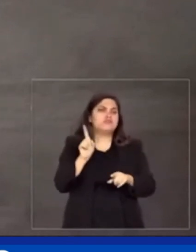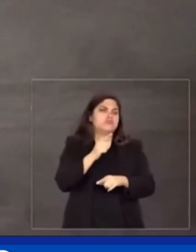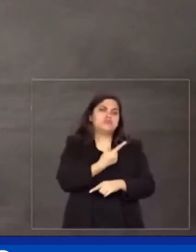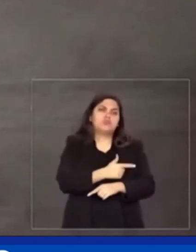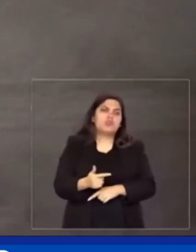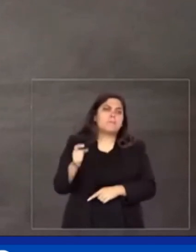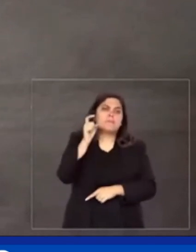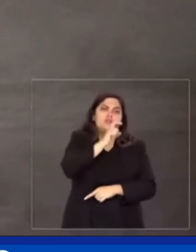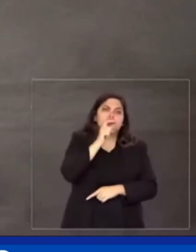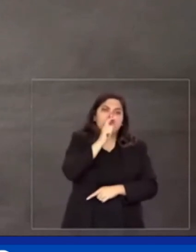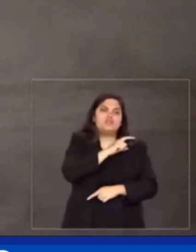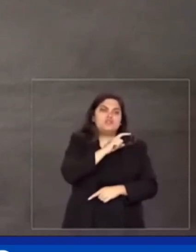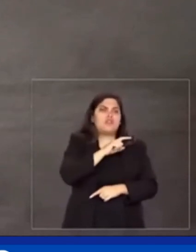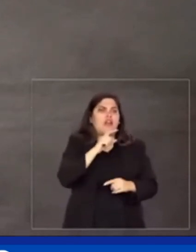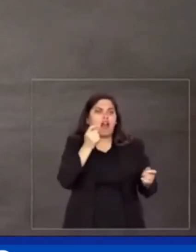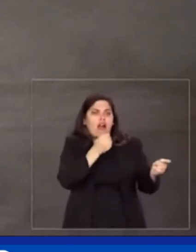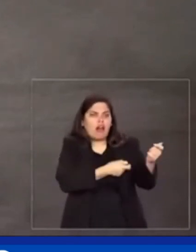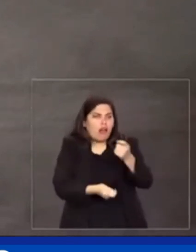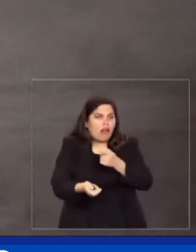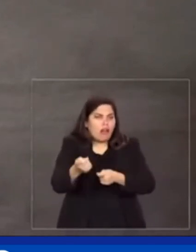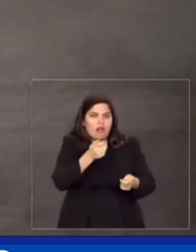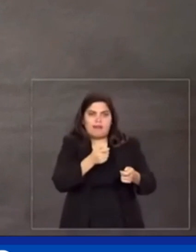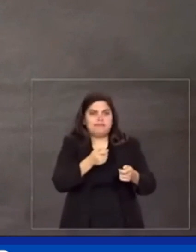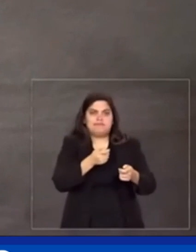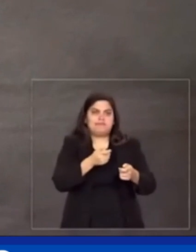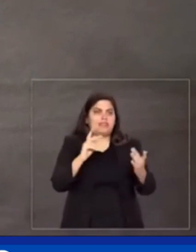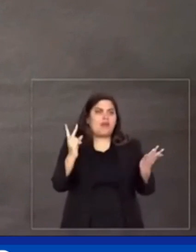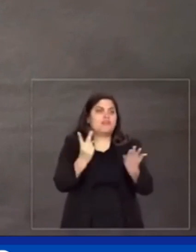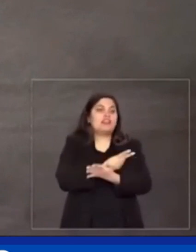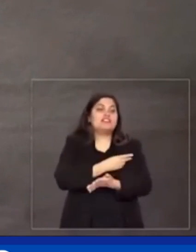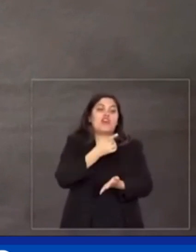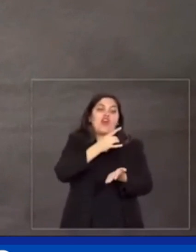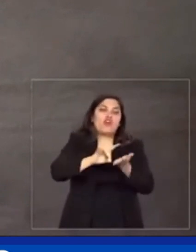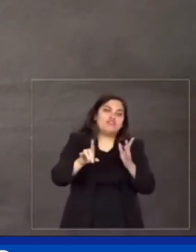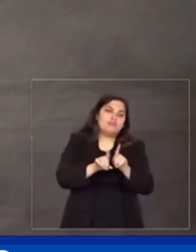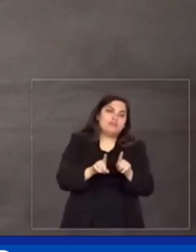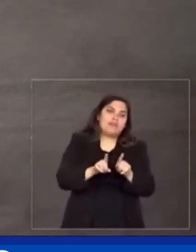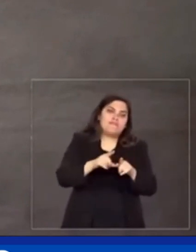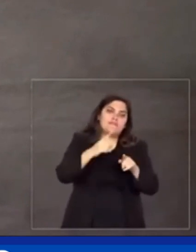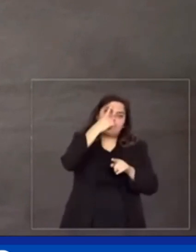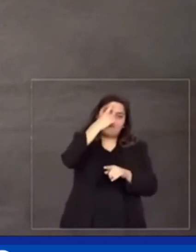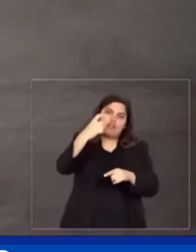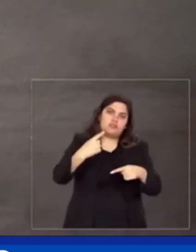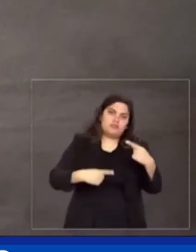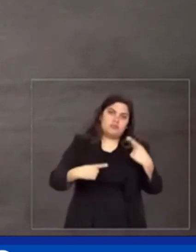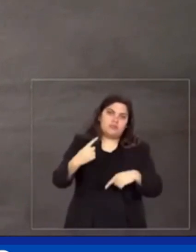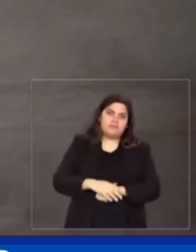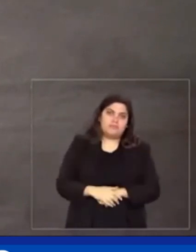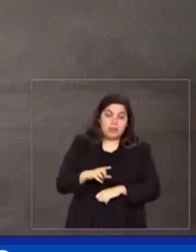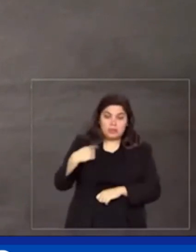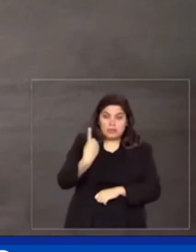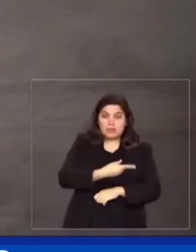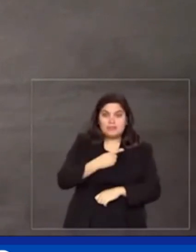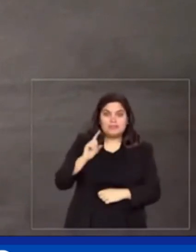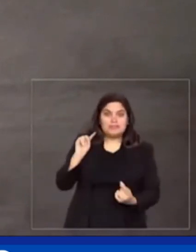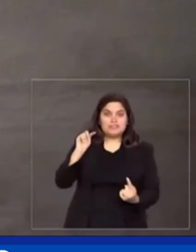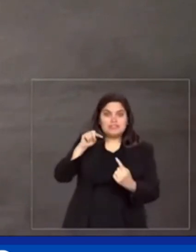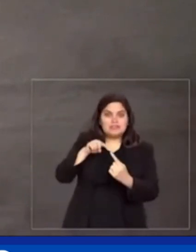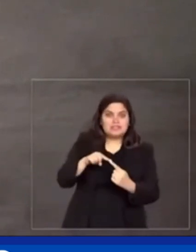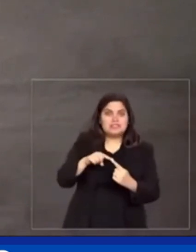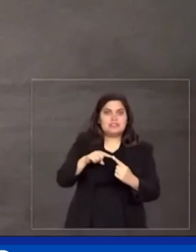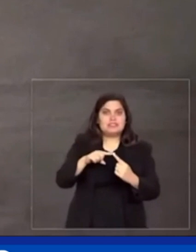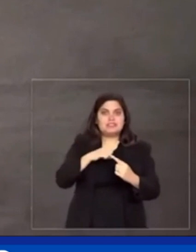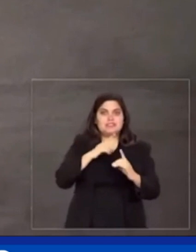que levam ao ódio e à violência política. Nossa missão é fortalecer a democracia entre